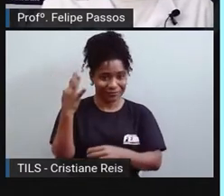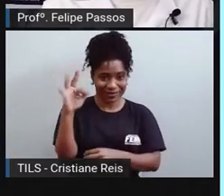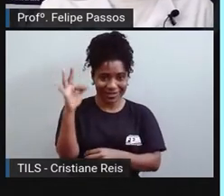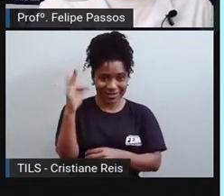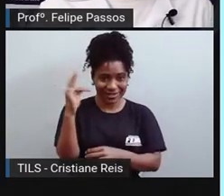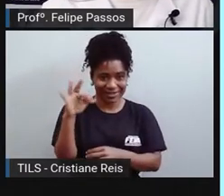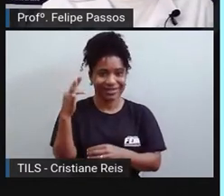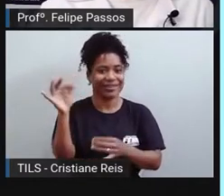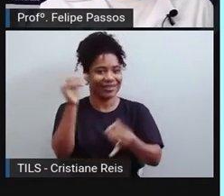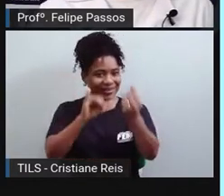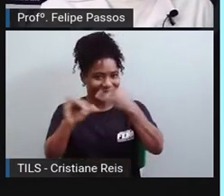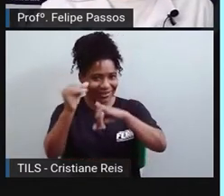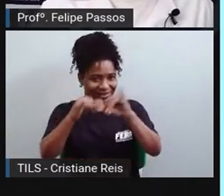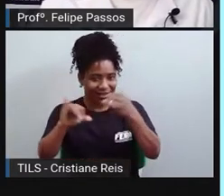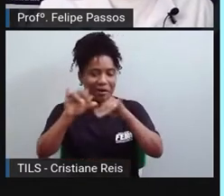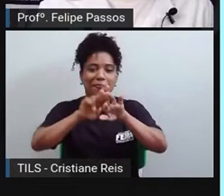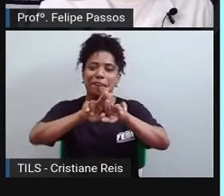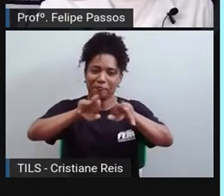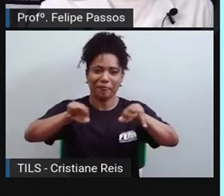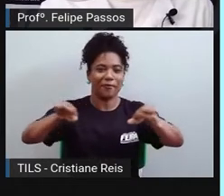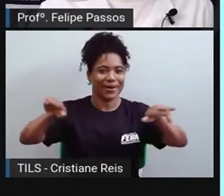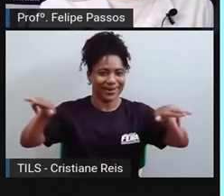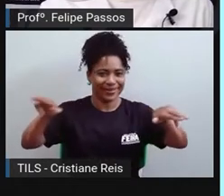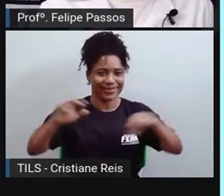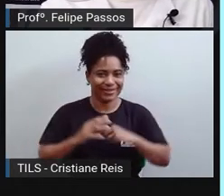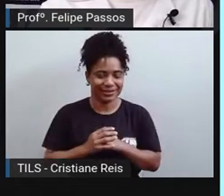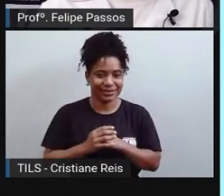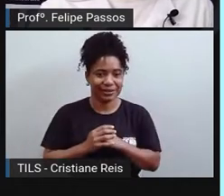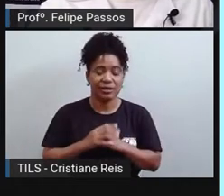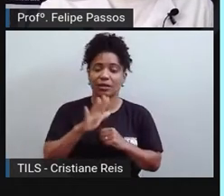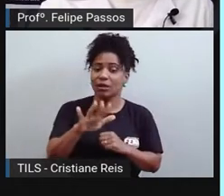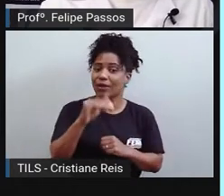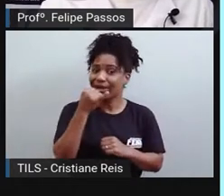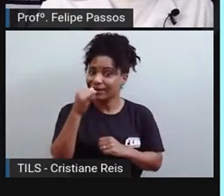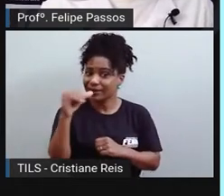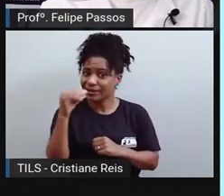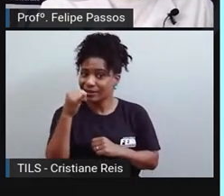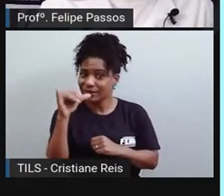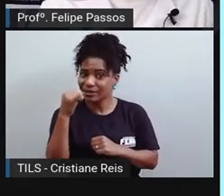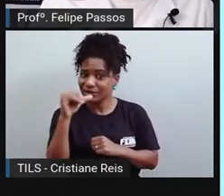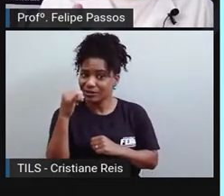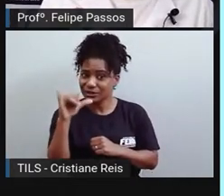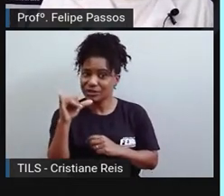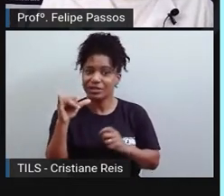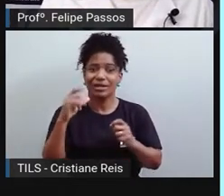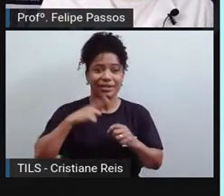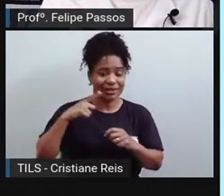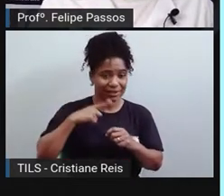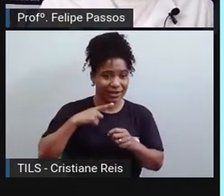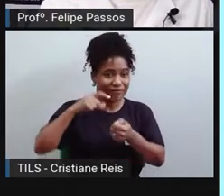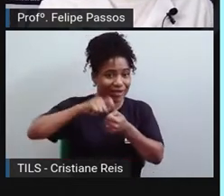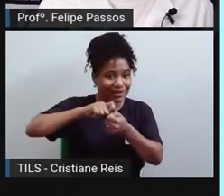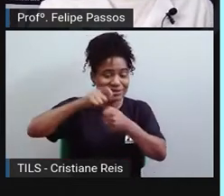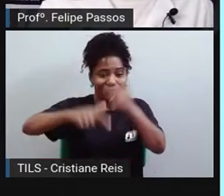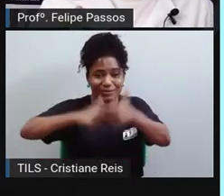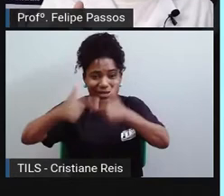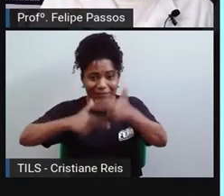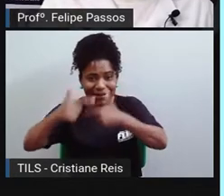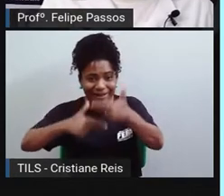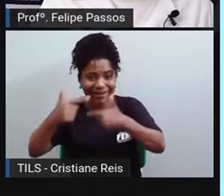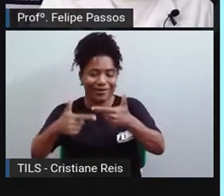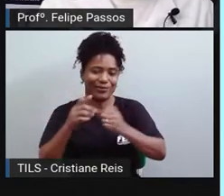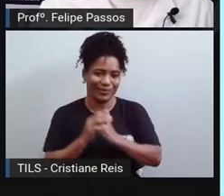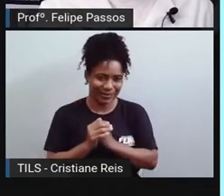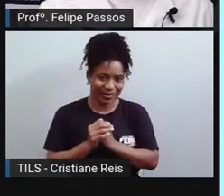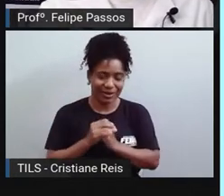embora as definições sejam diferentes, todas elas vão falar sobre isso aqui. Capacidade de realizar um trabalho, de executar uma